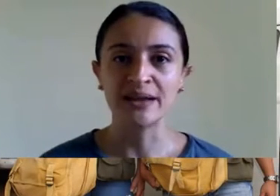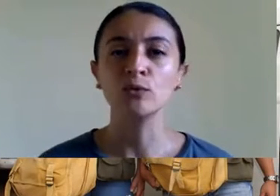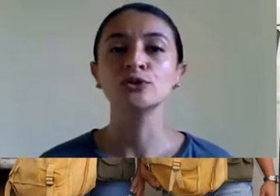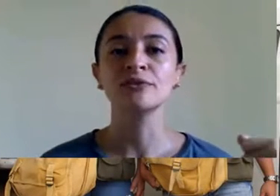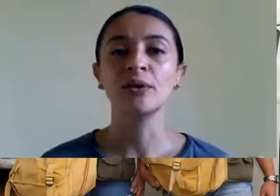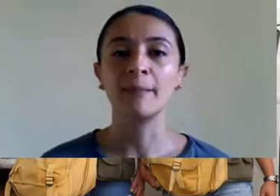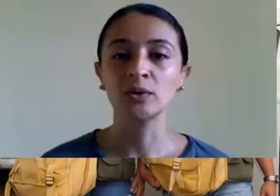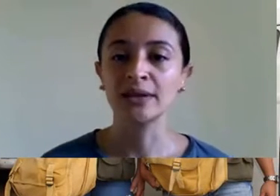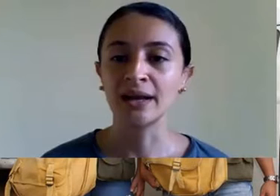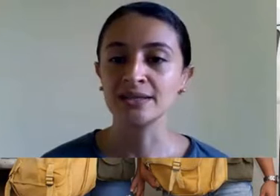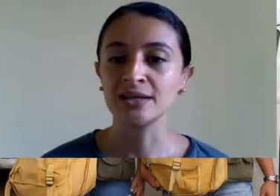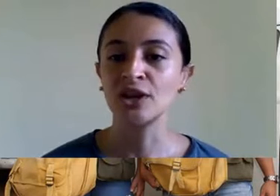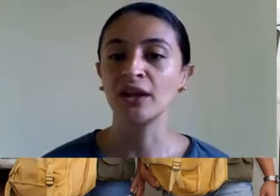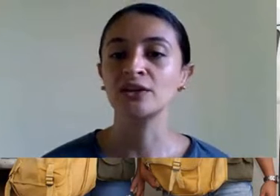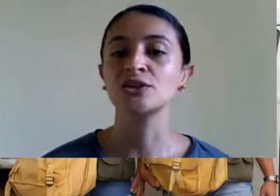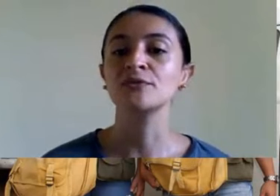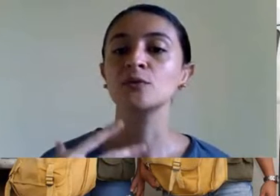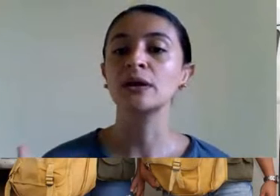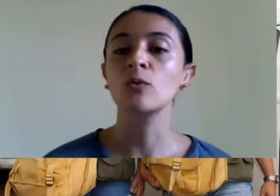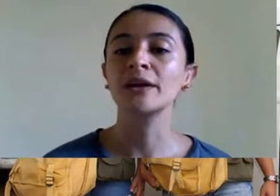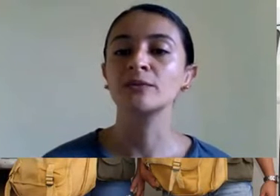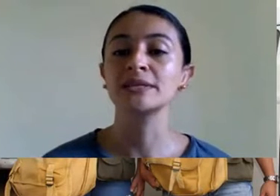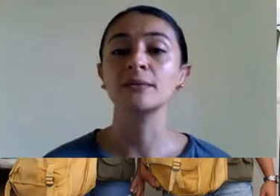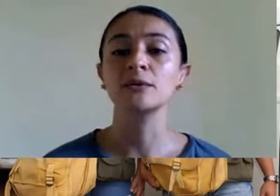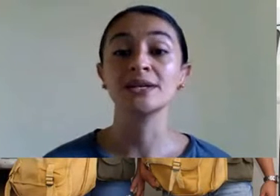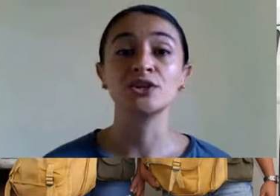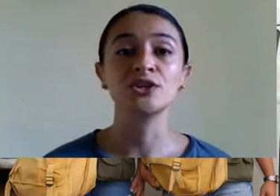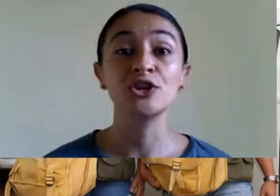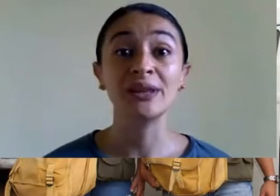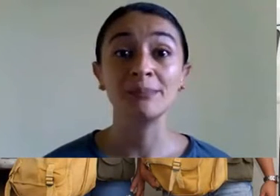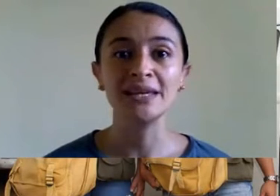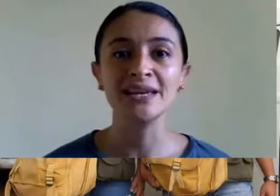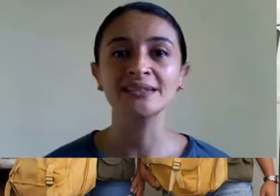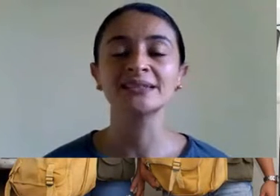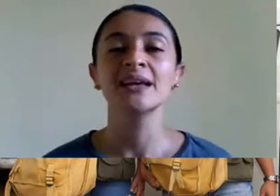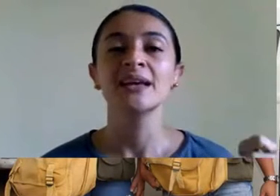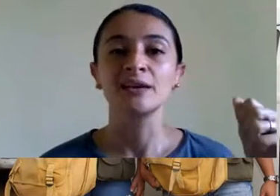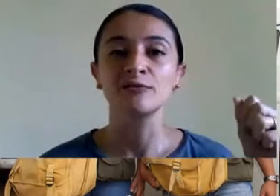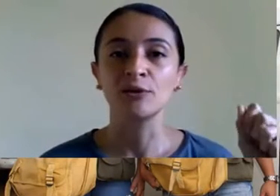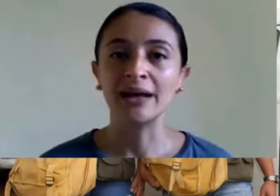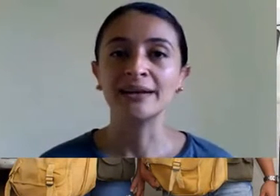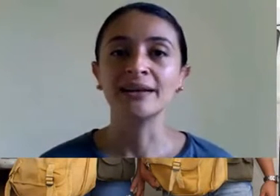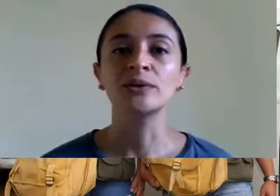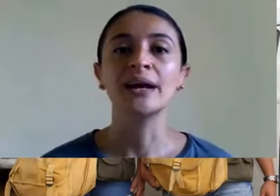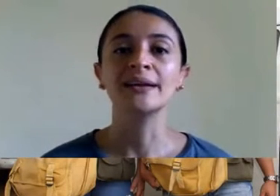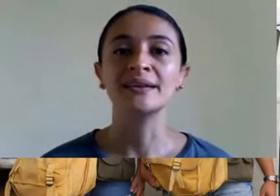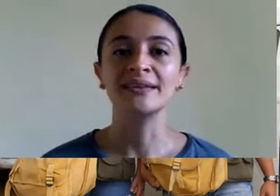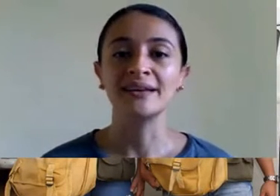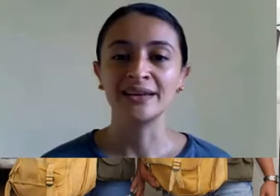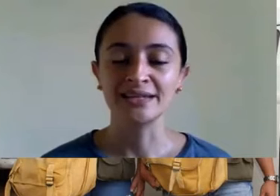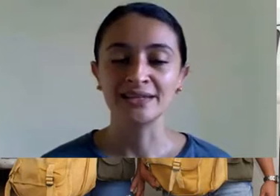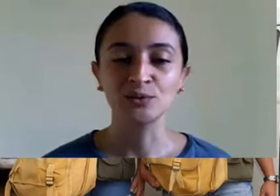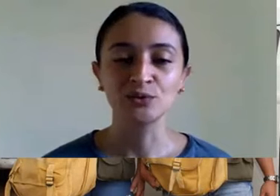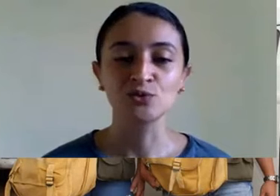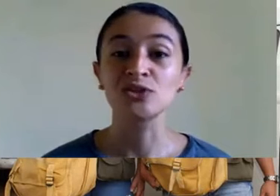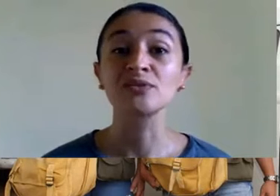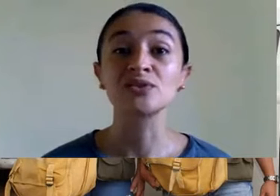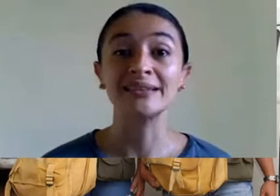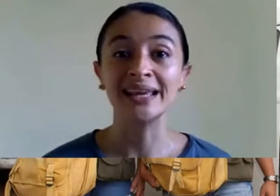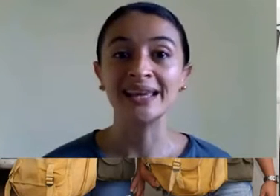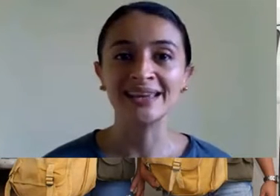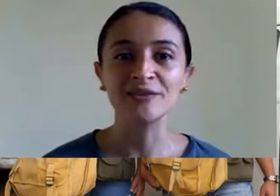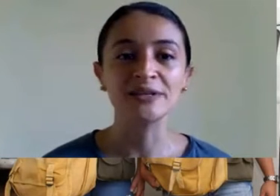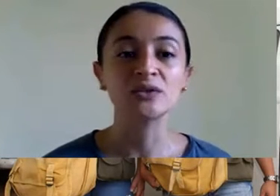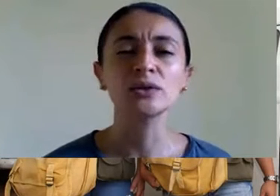comunitários de saúde, vão na porta da casa da gente, o Fico Alicubeco, mas também os agentes de endemias, que vão lá, né, cuidar da questão dos